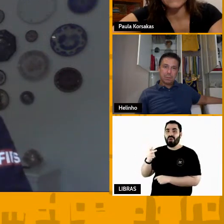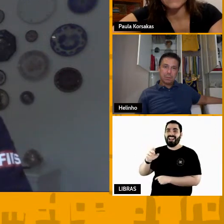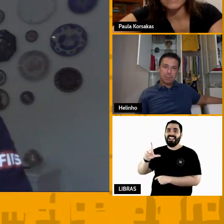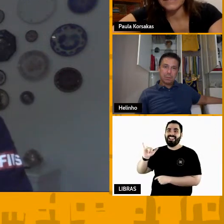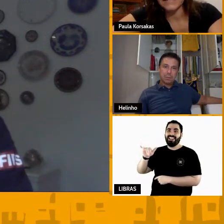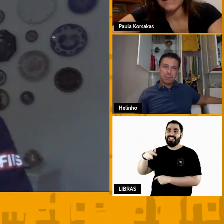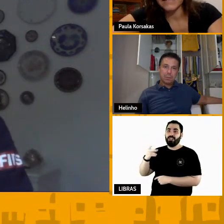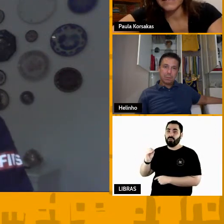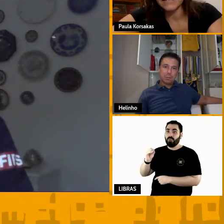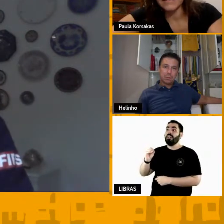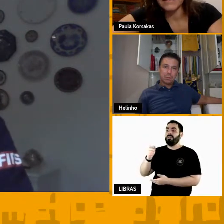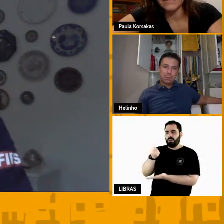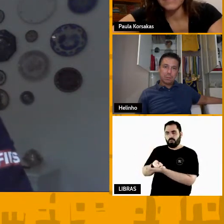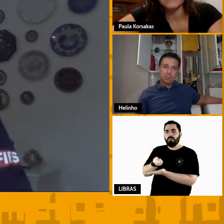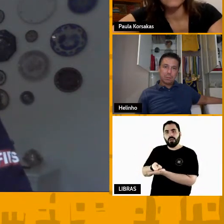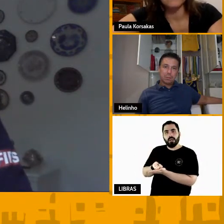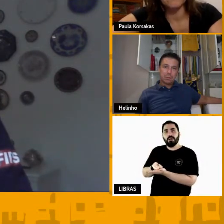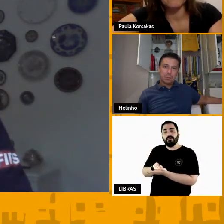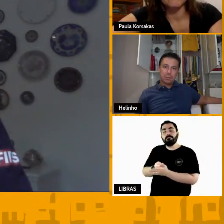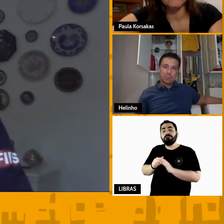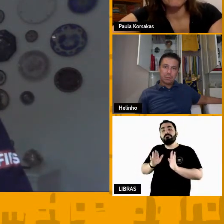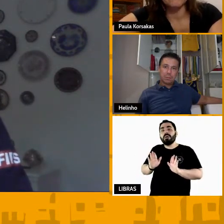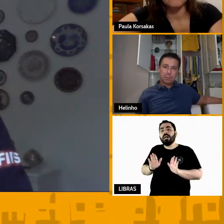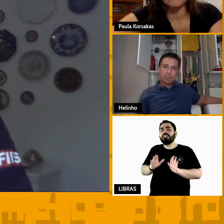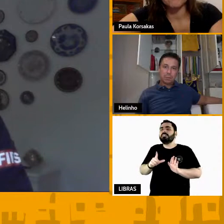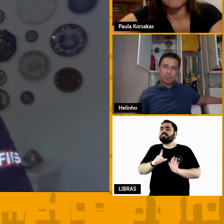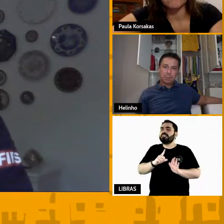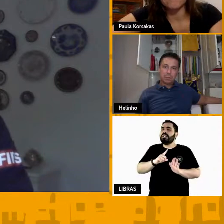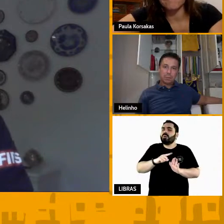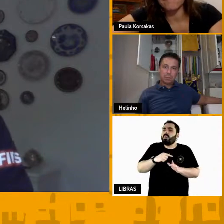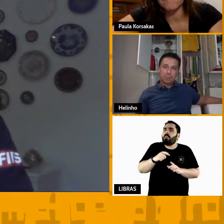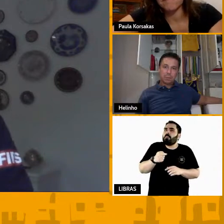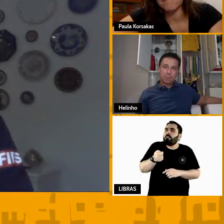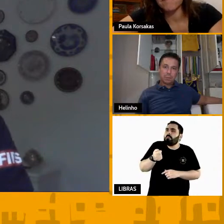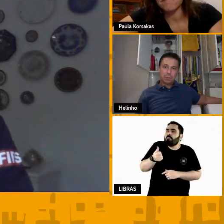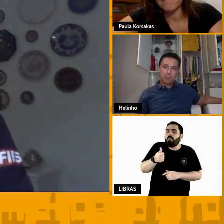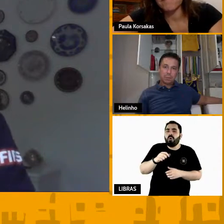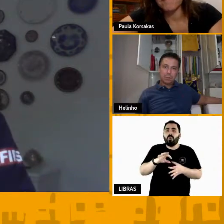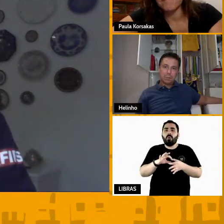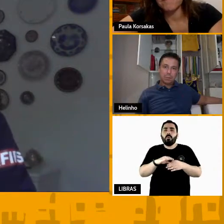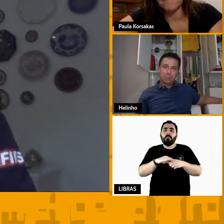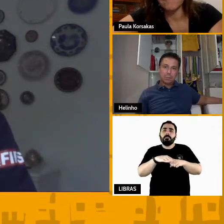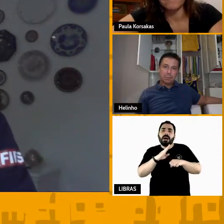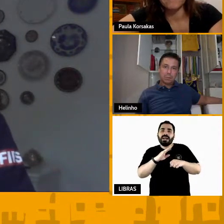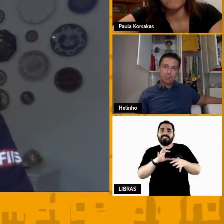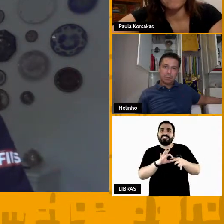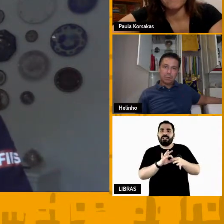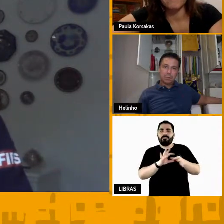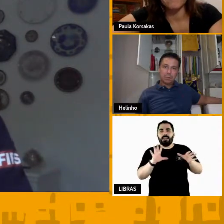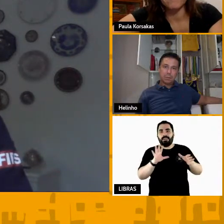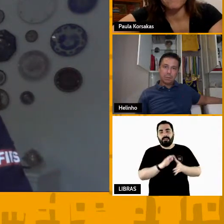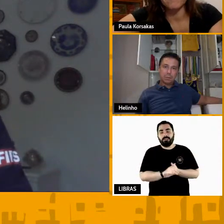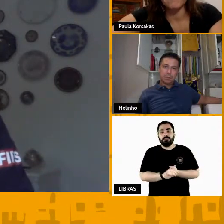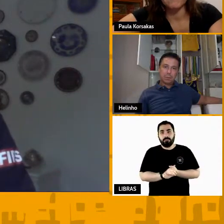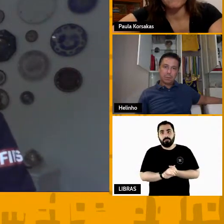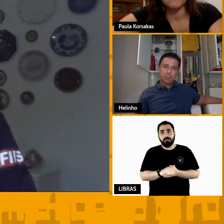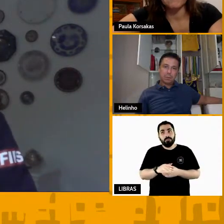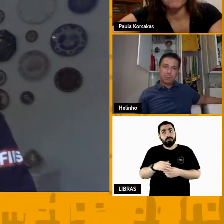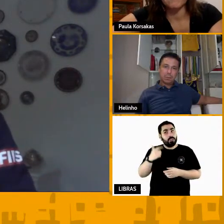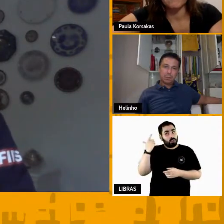liberdade para o atleta dentro do período de formação dele conseguir ousar dele conseguir